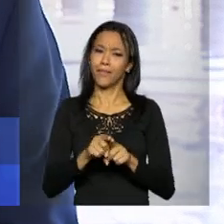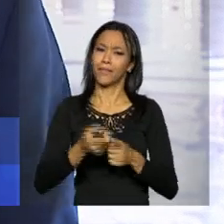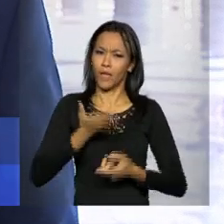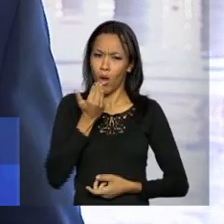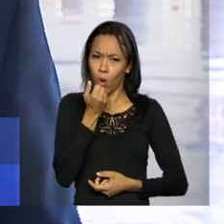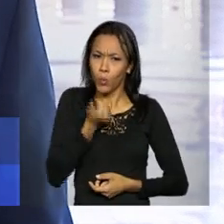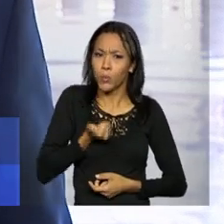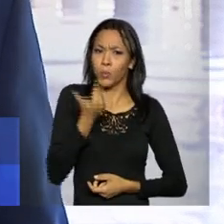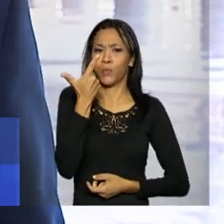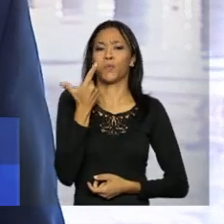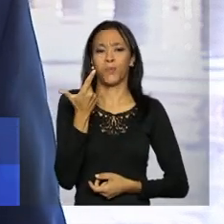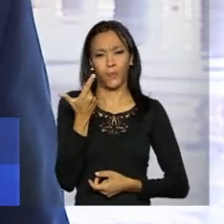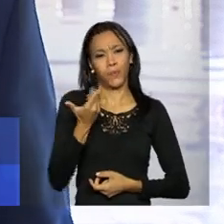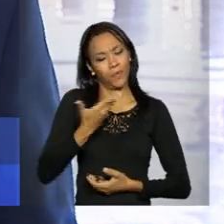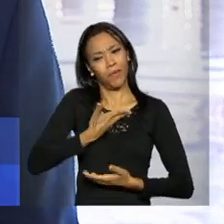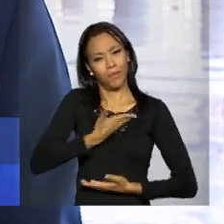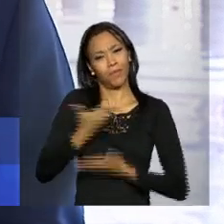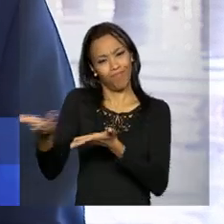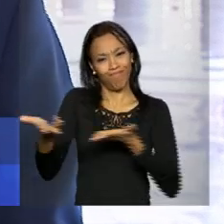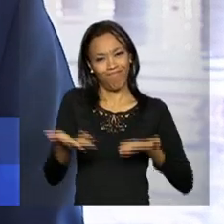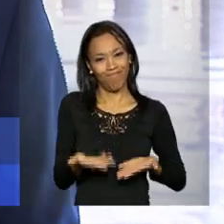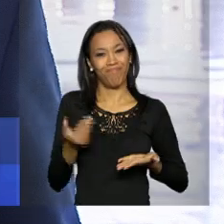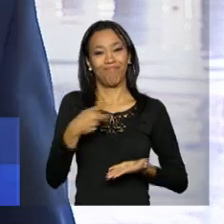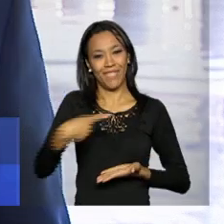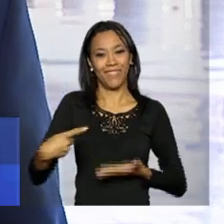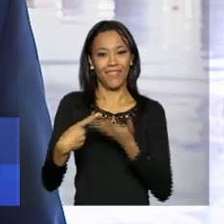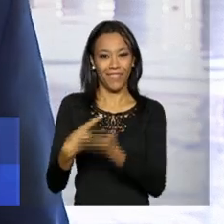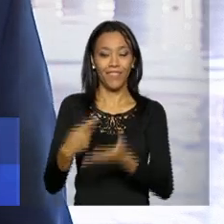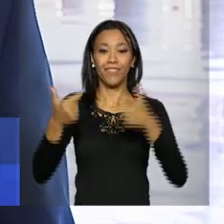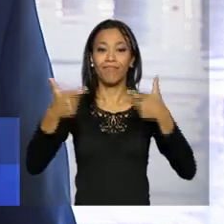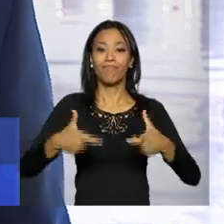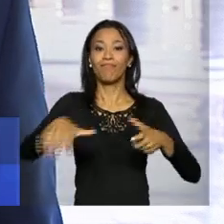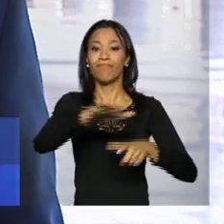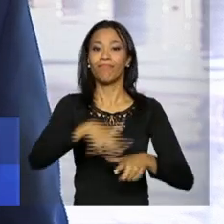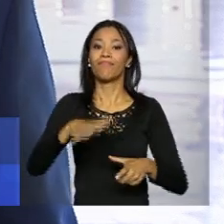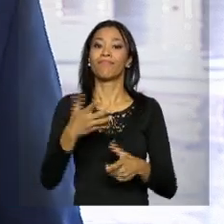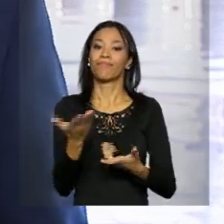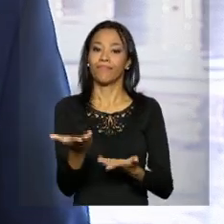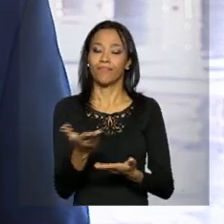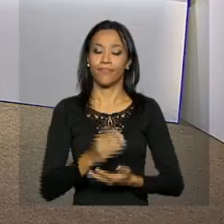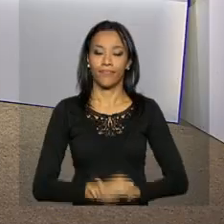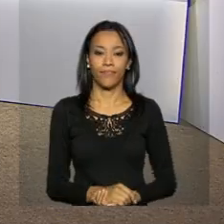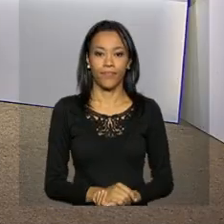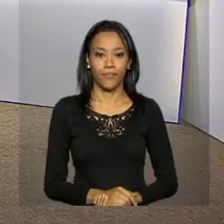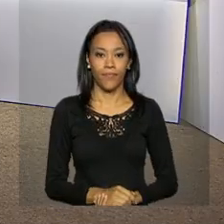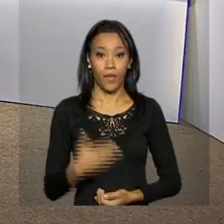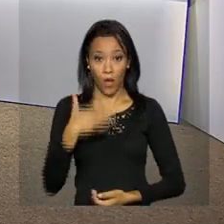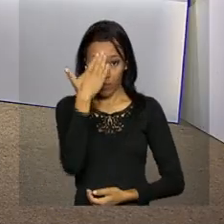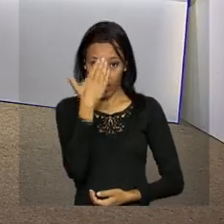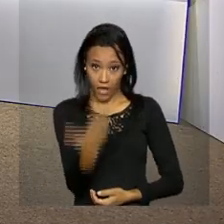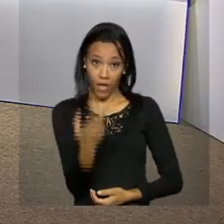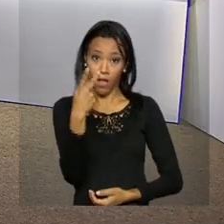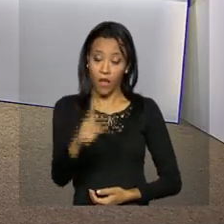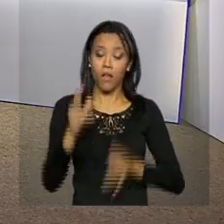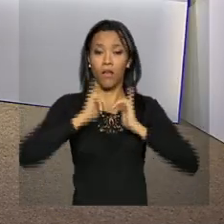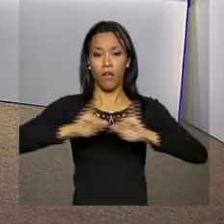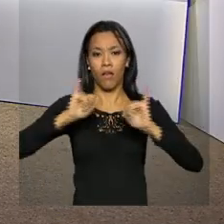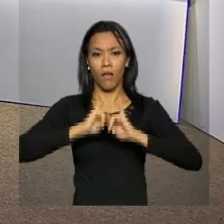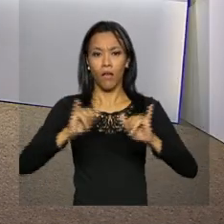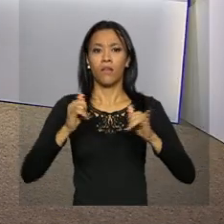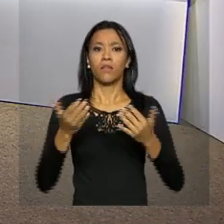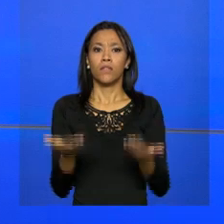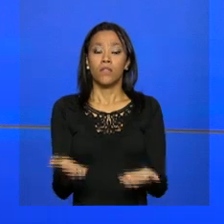almoço em homenagem ao colega boliviano no Palácio do Itamaraty. Daniele? Obrigada, João Pedro, pelas suas informações